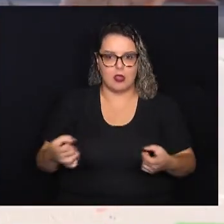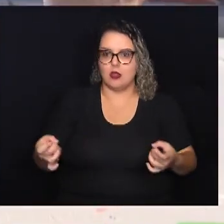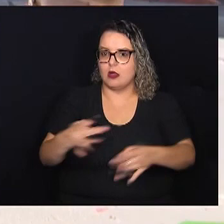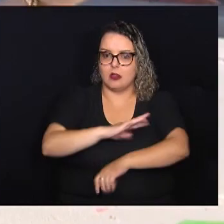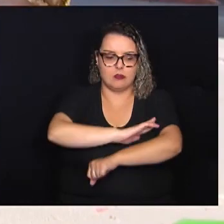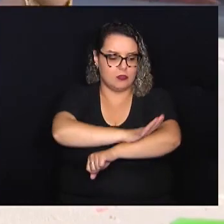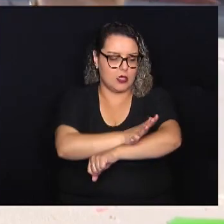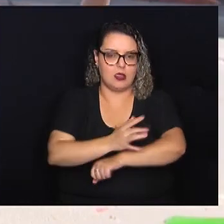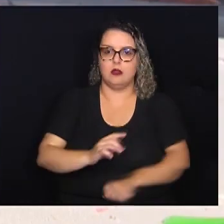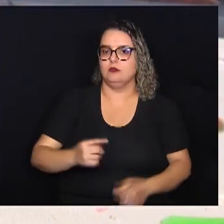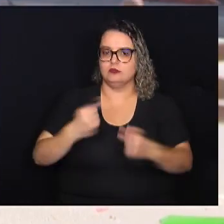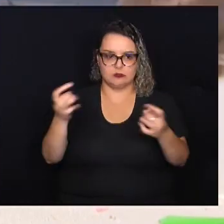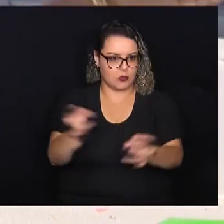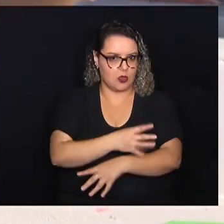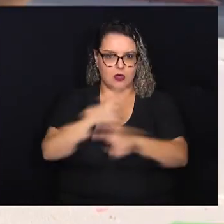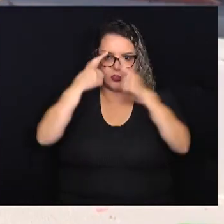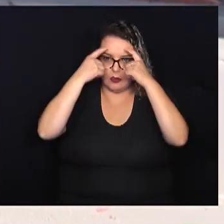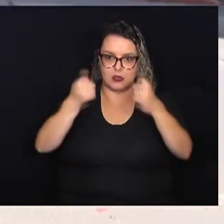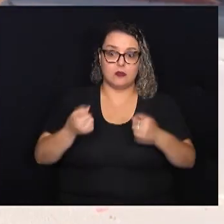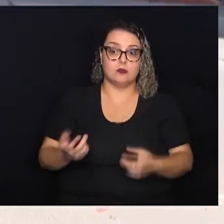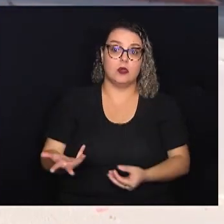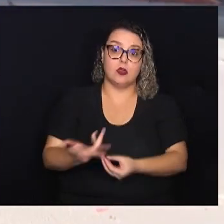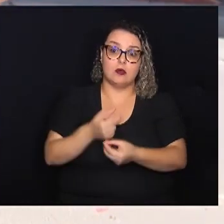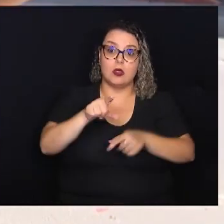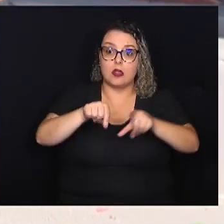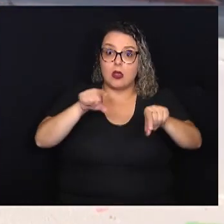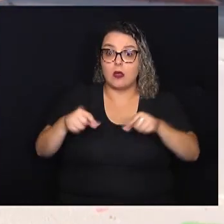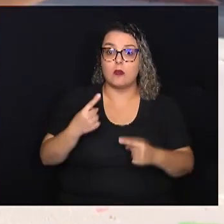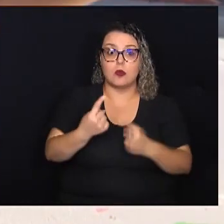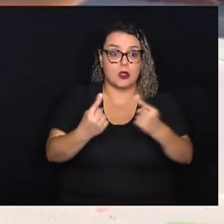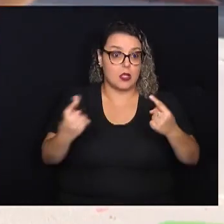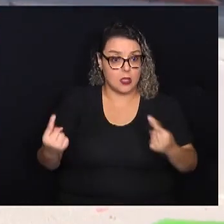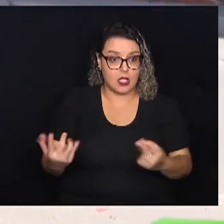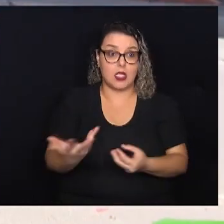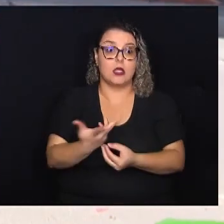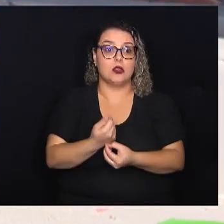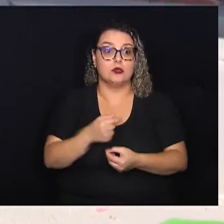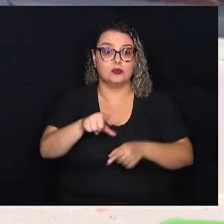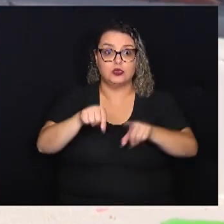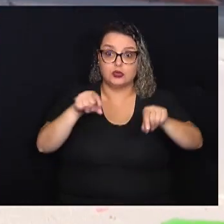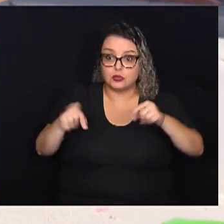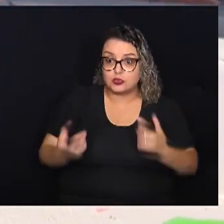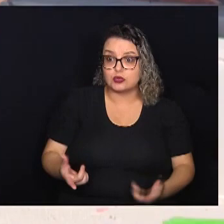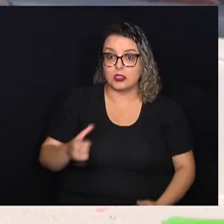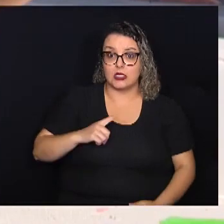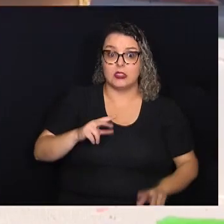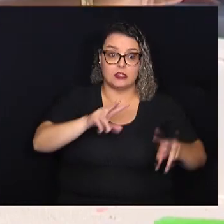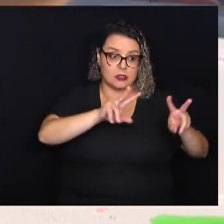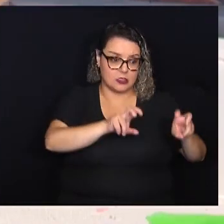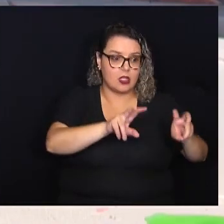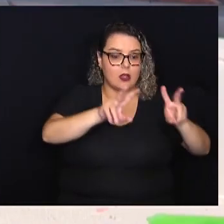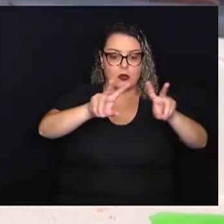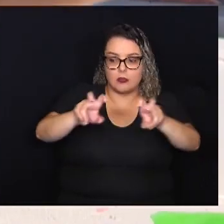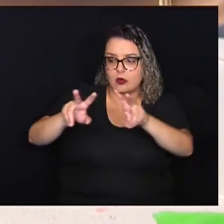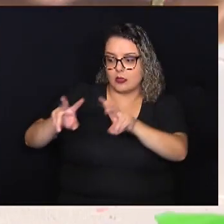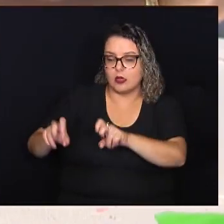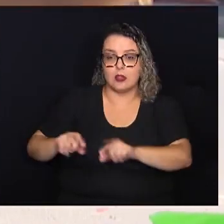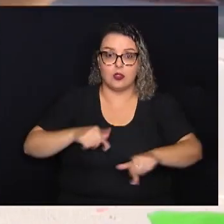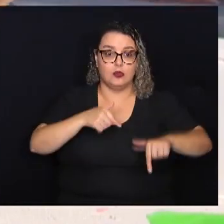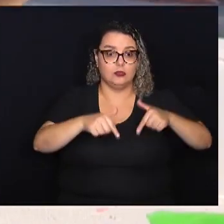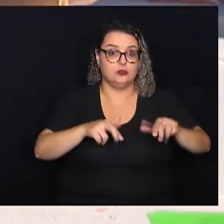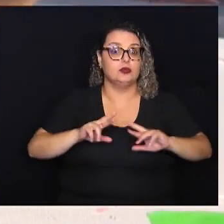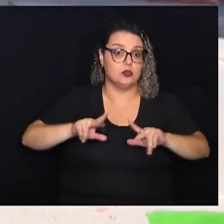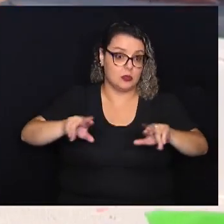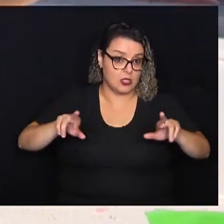violência, e os artistas foram escolhidos a dedo, porque cada artista selecionado tem um trabalho diferente,